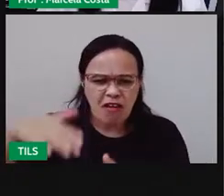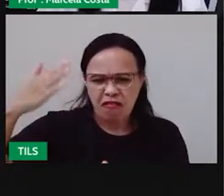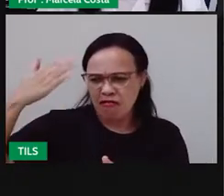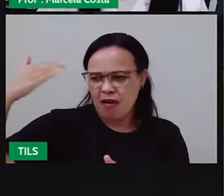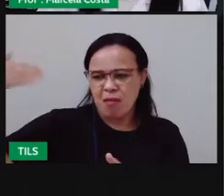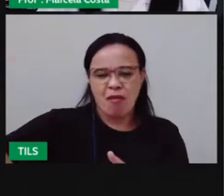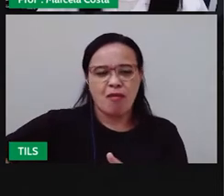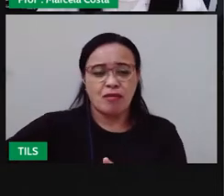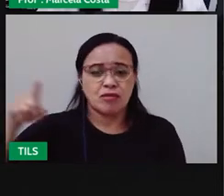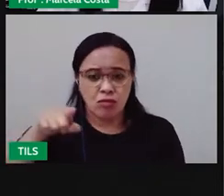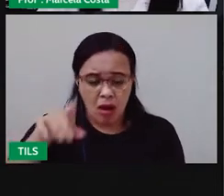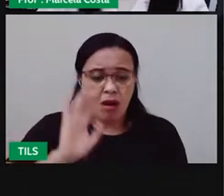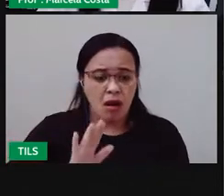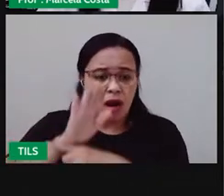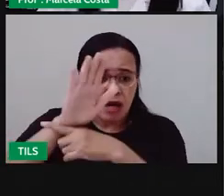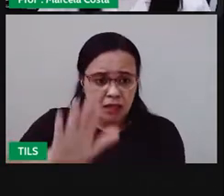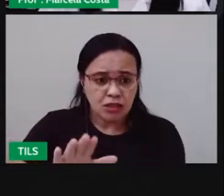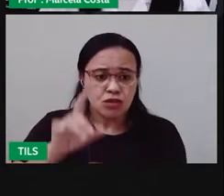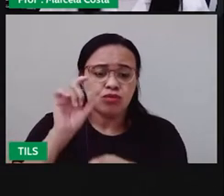elétrica...